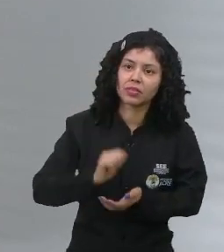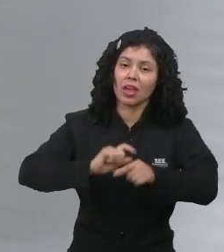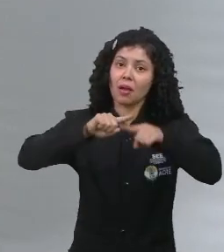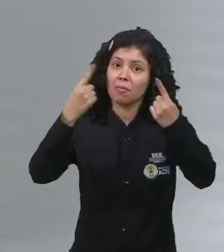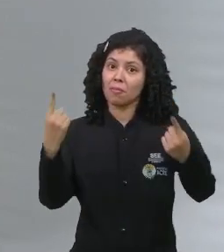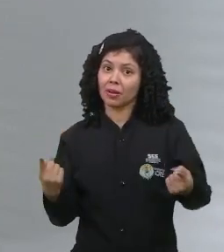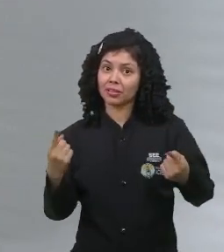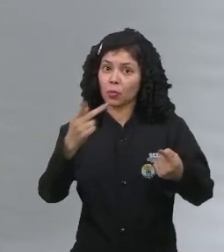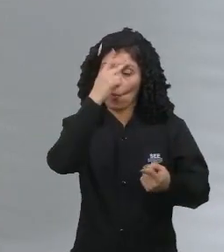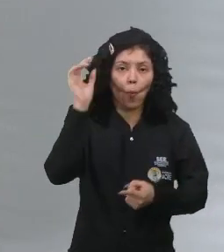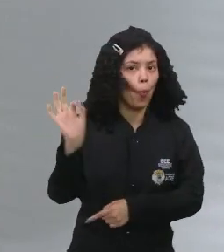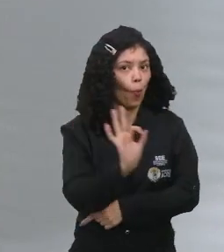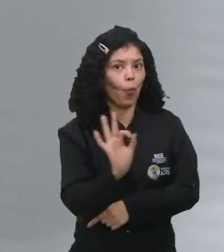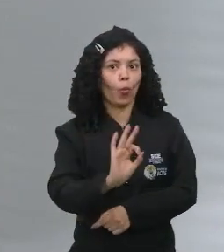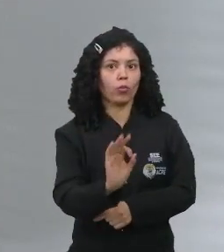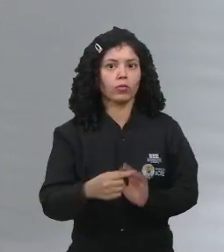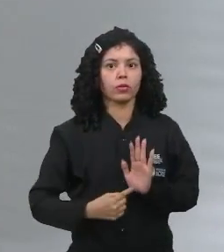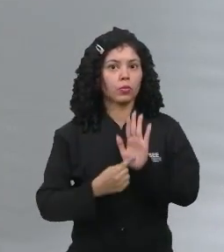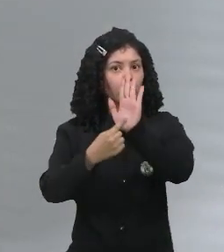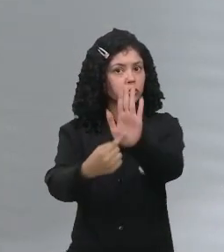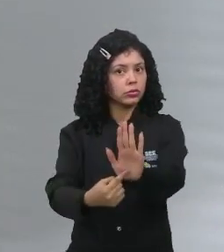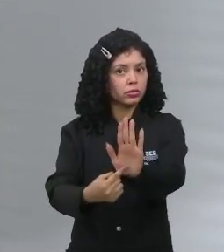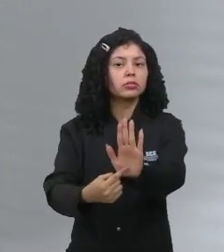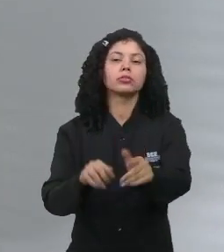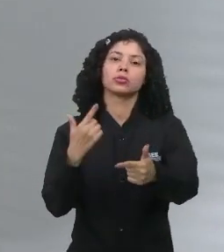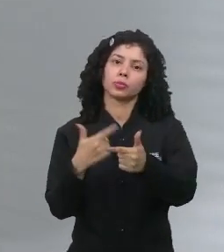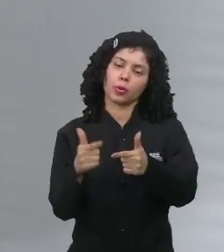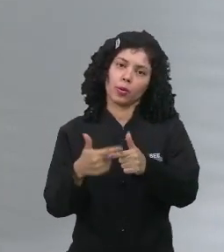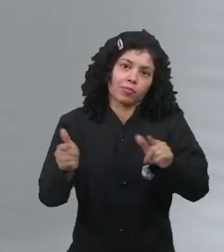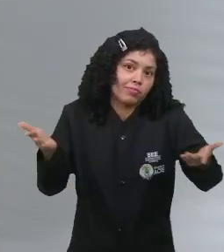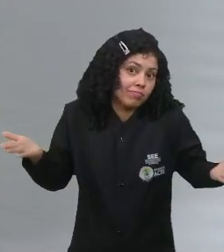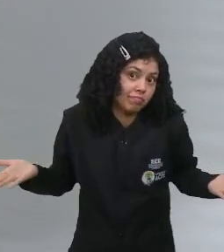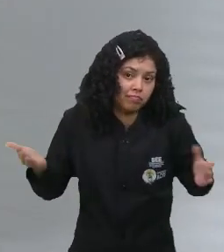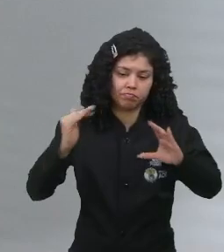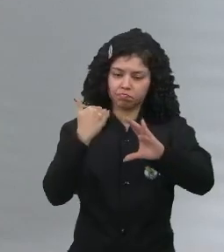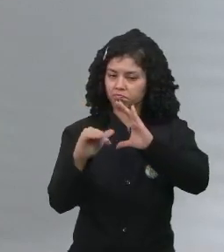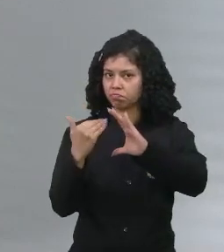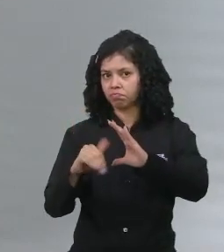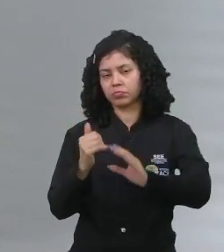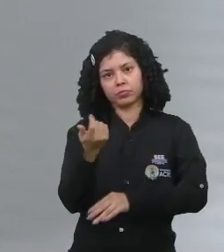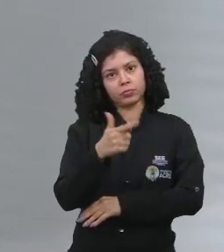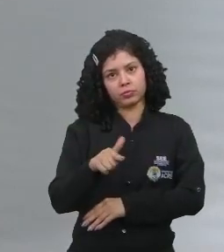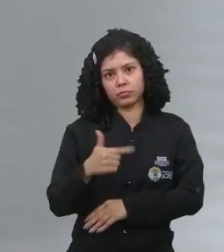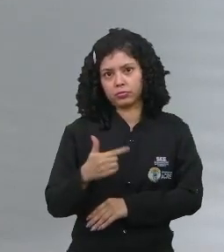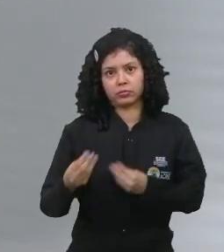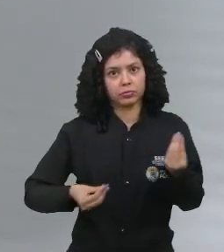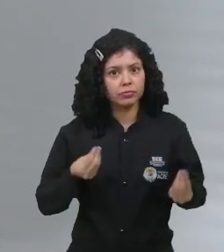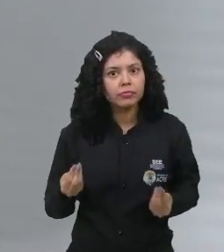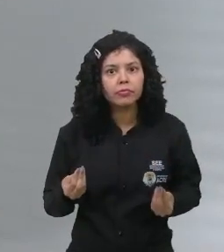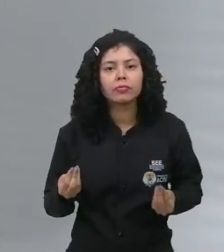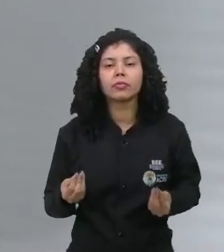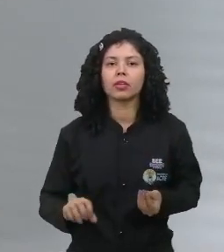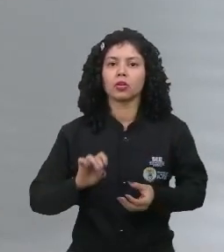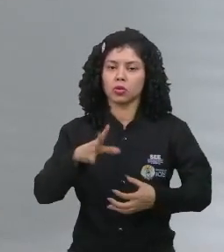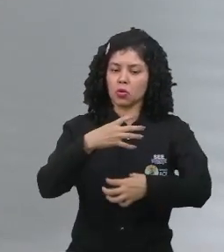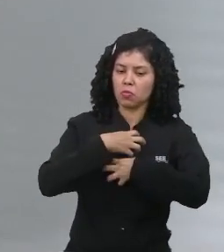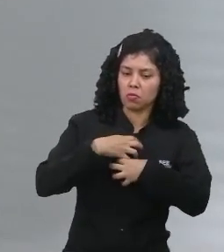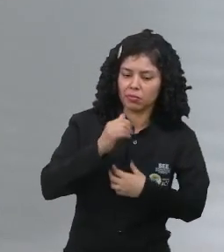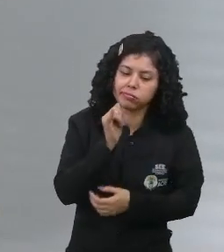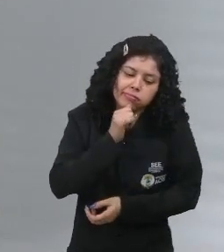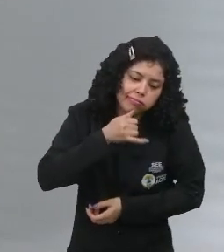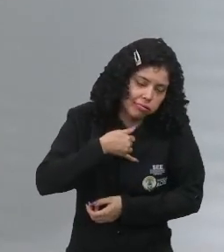Mas, ninguém fica postando em rede social os seus problemas necessariamente, os seus momentos de